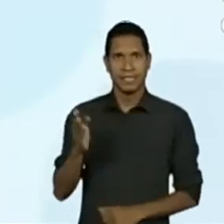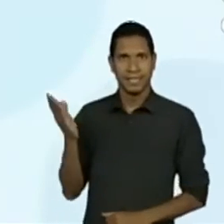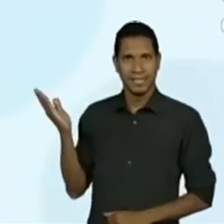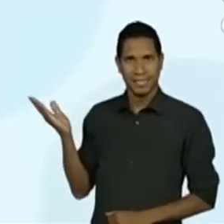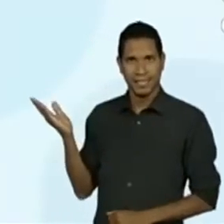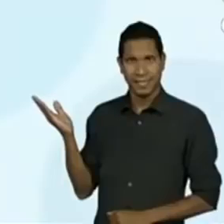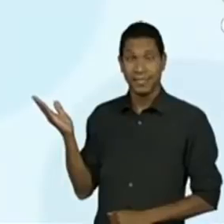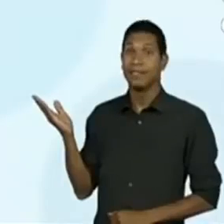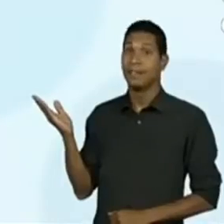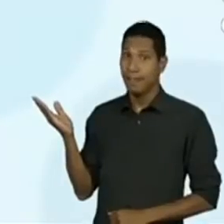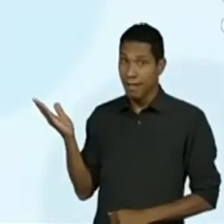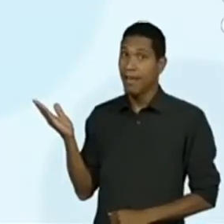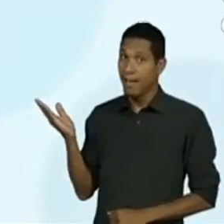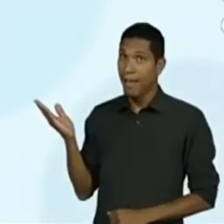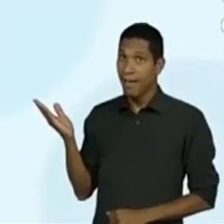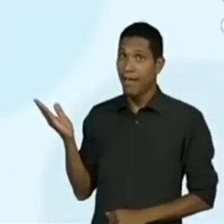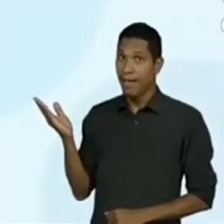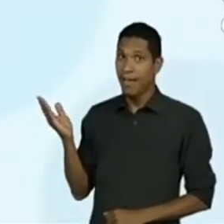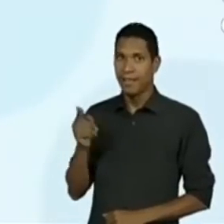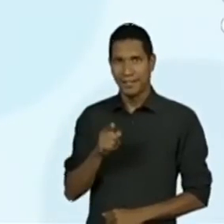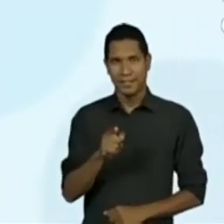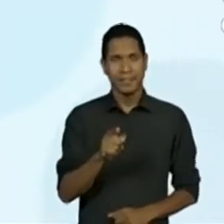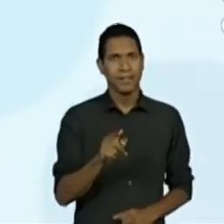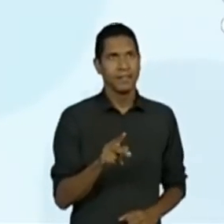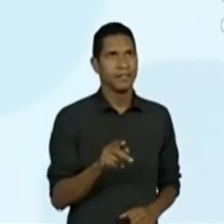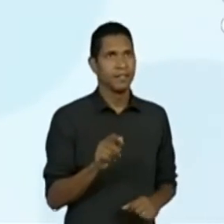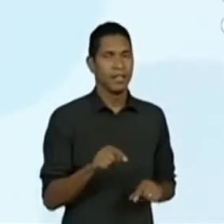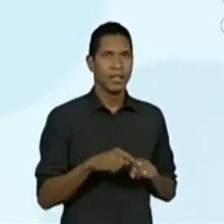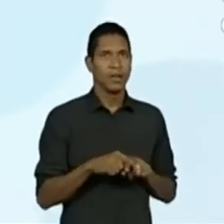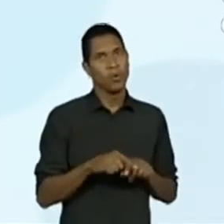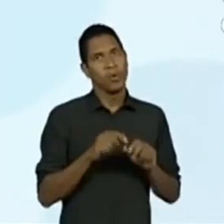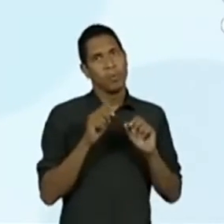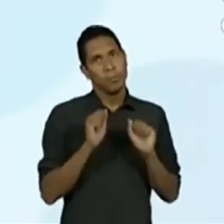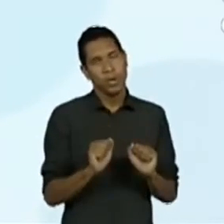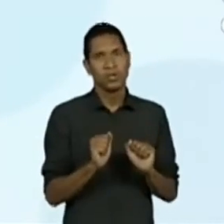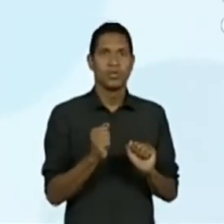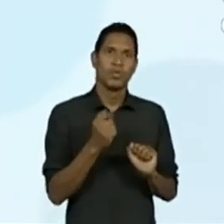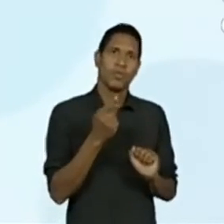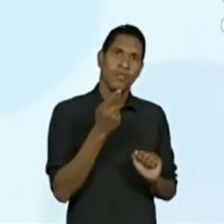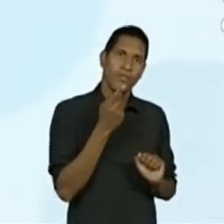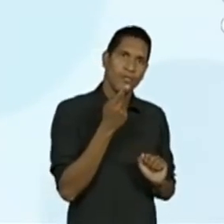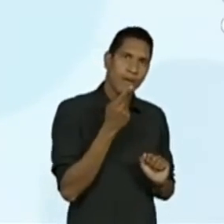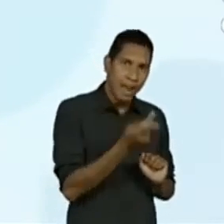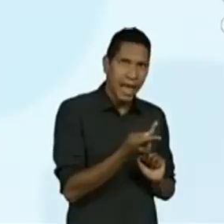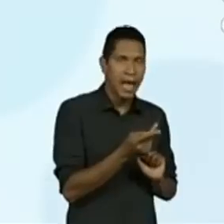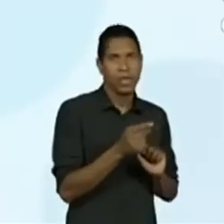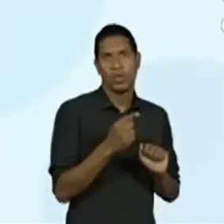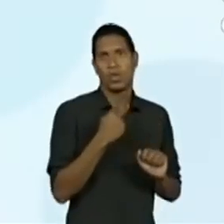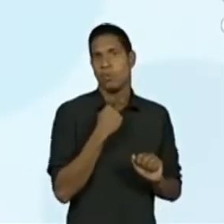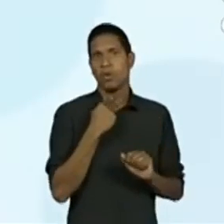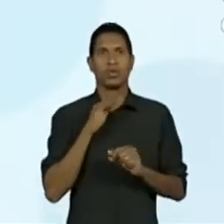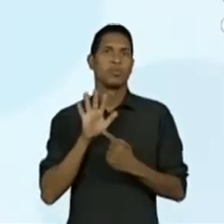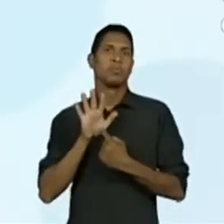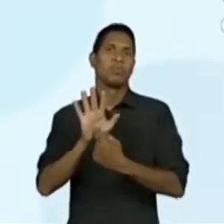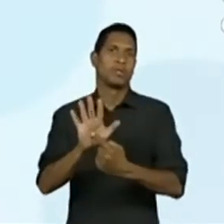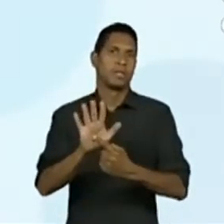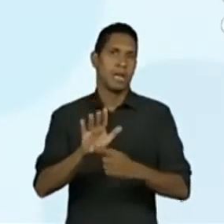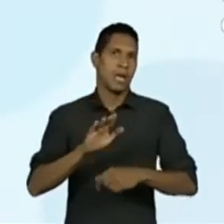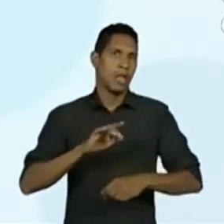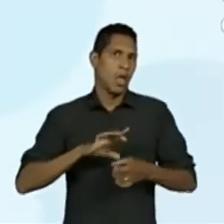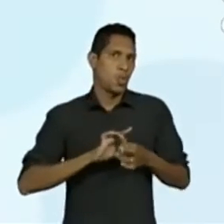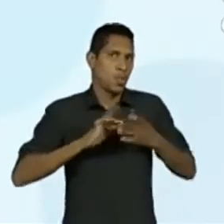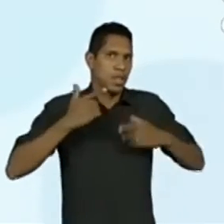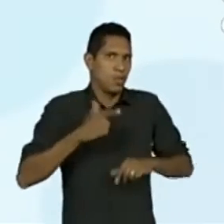vocês terão... Eu só consegui a autorização para citá-lo, mas não para mostrá-lo. Mas vocês conseguem,